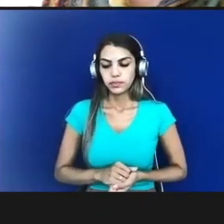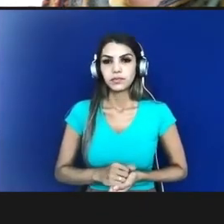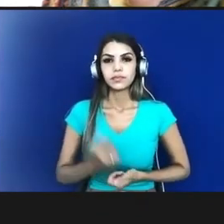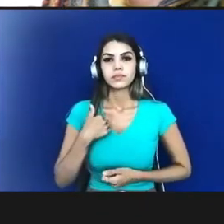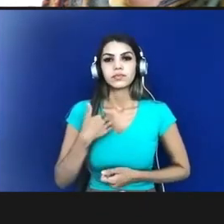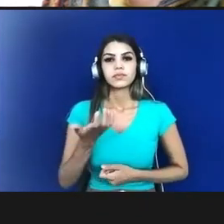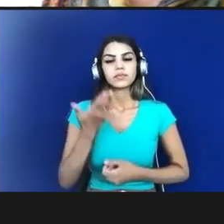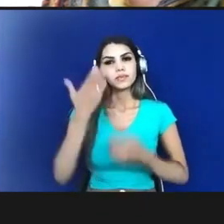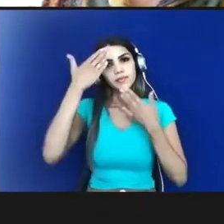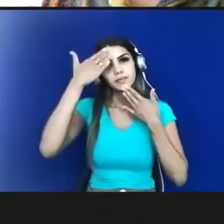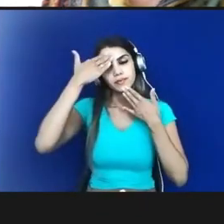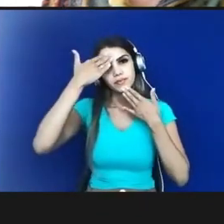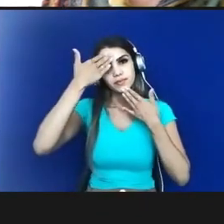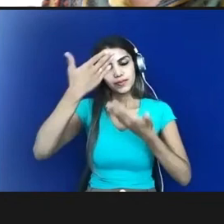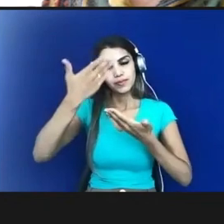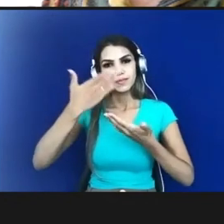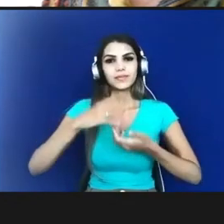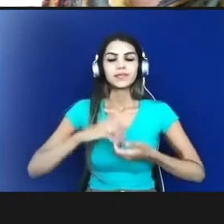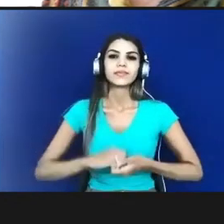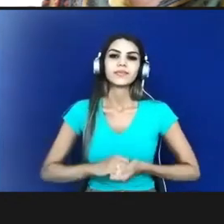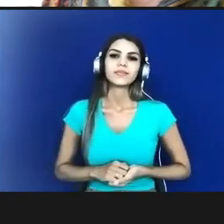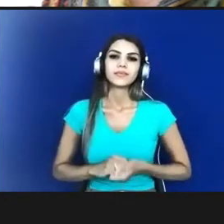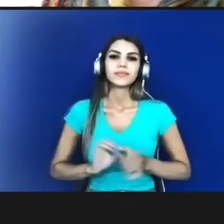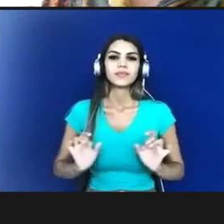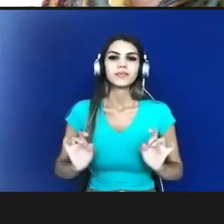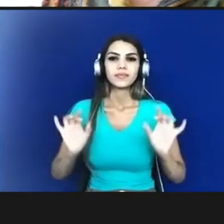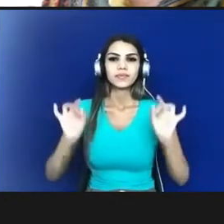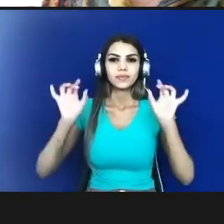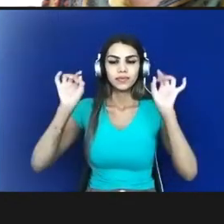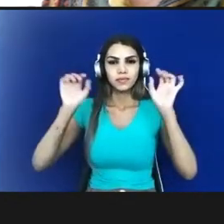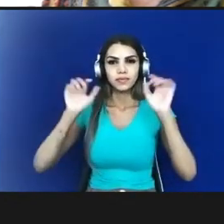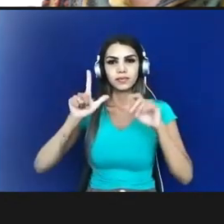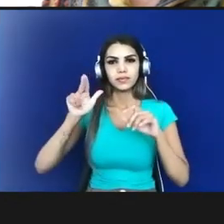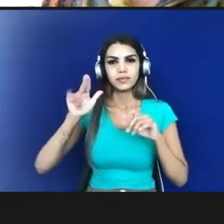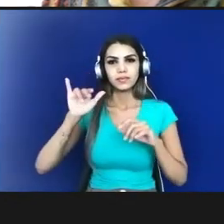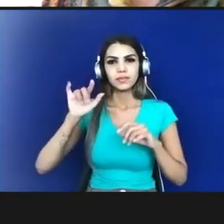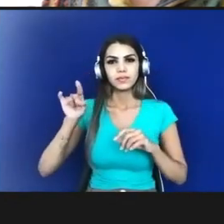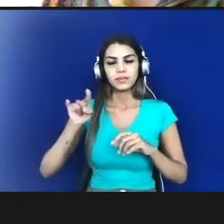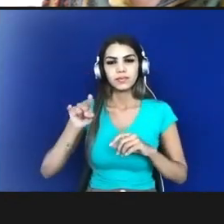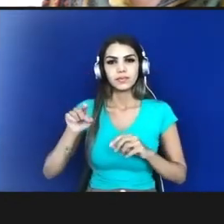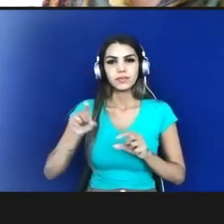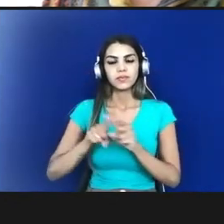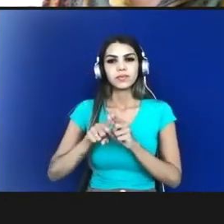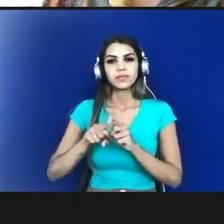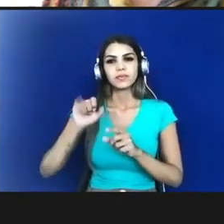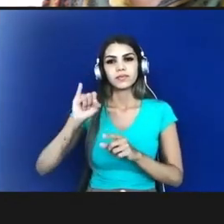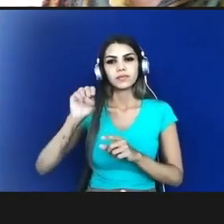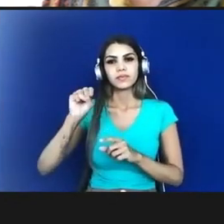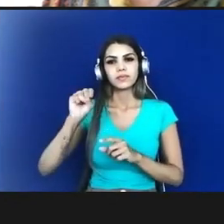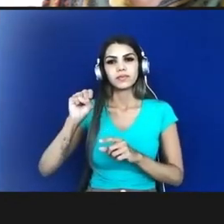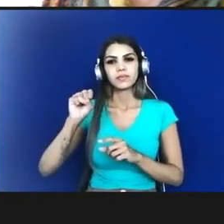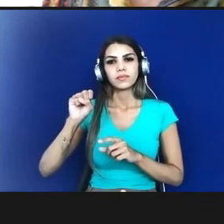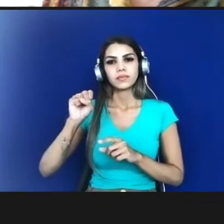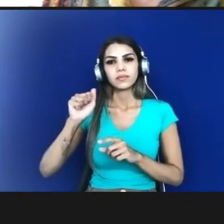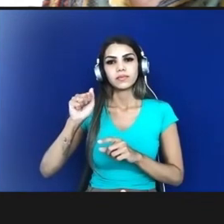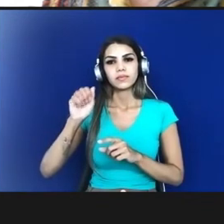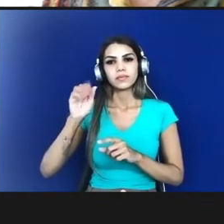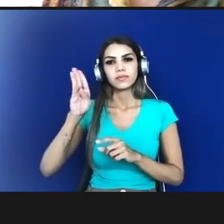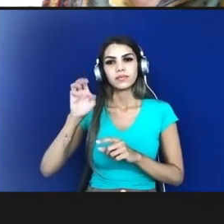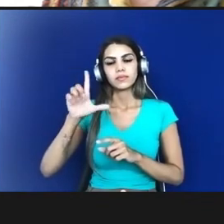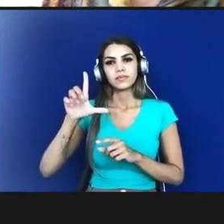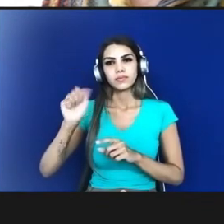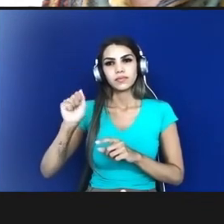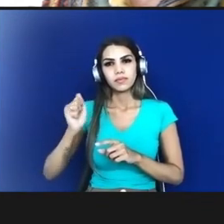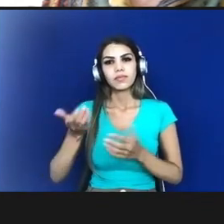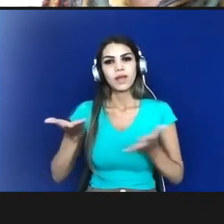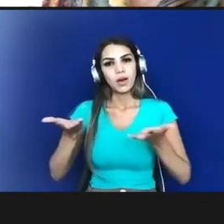agradecer de maneira muito especial ao Luiz Eduardo e a Isabela Tamaso por propiciar esse momento né pra